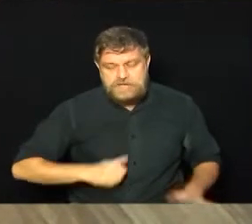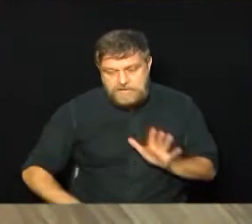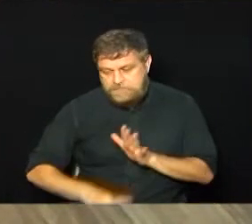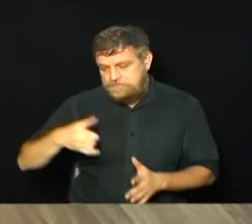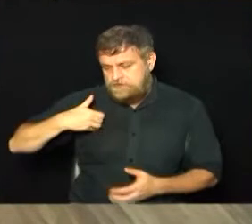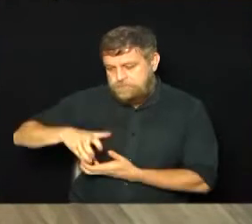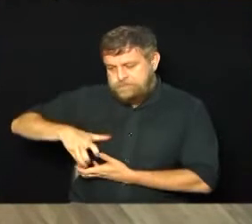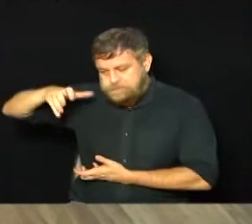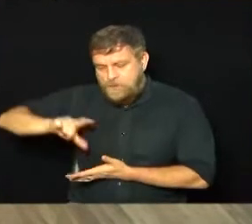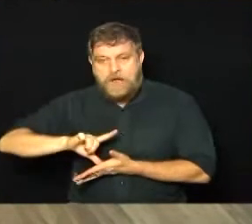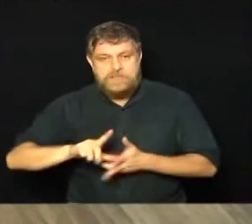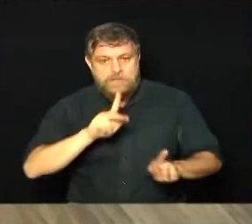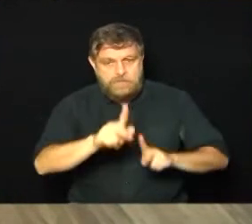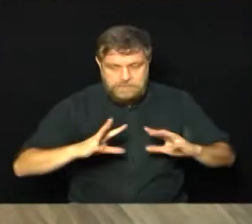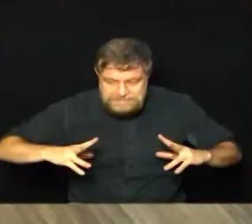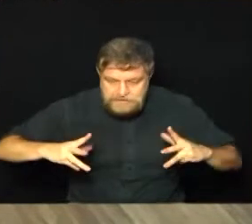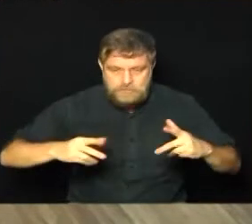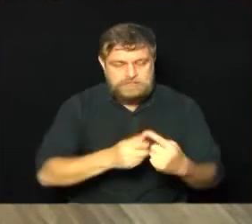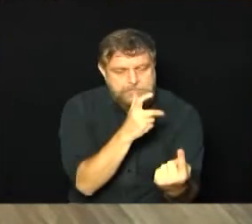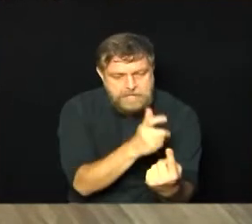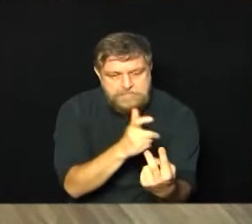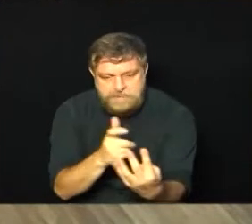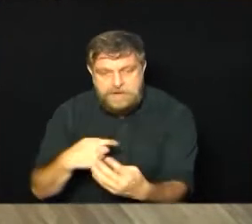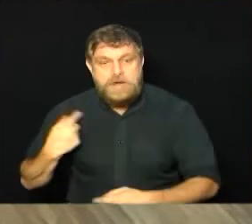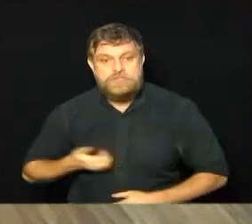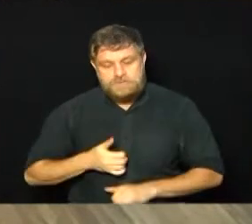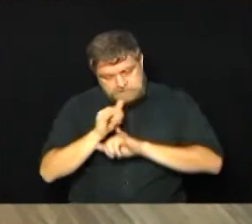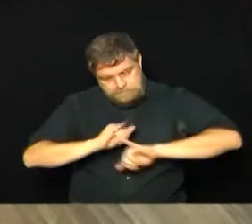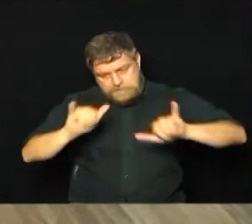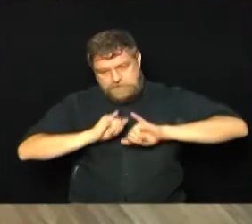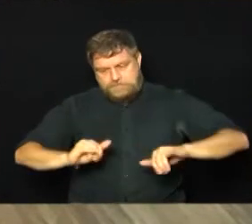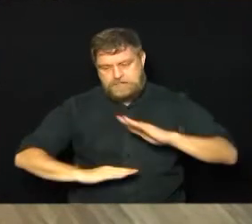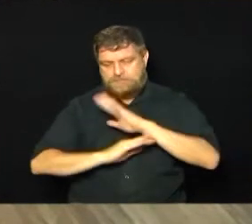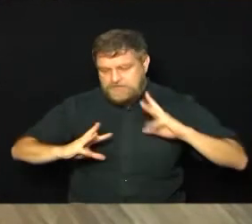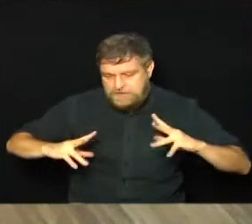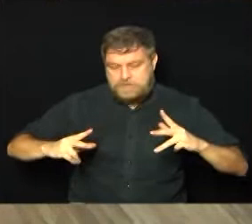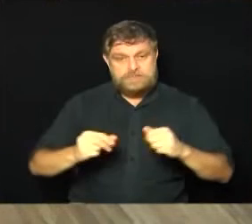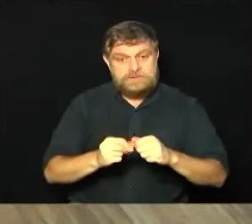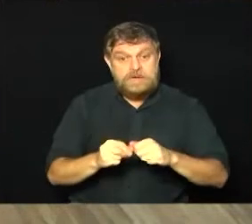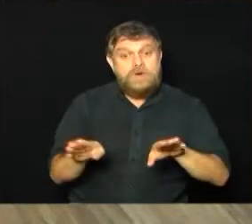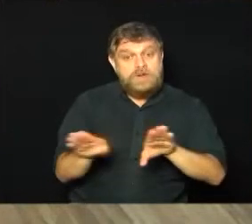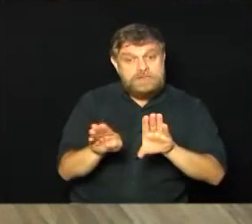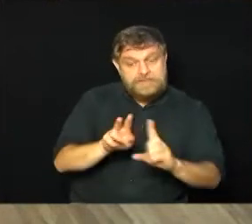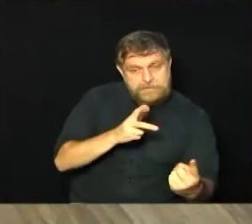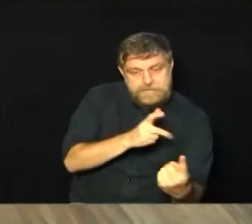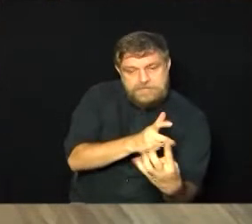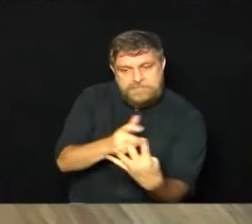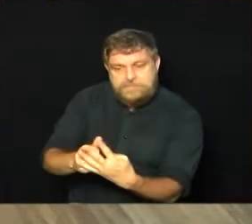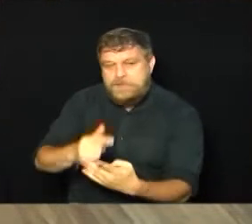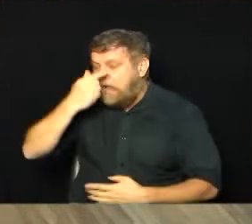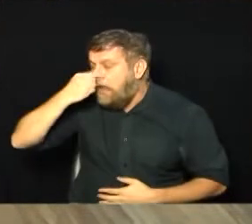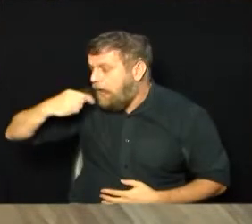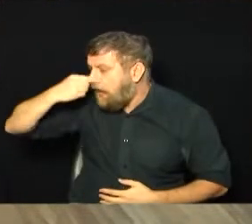os idosos, depois para toda a população. Mas nós vamos informar aqui no Câmara Total também a vacinação contra a